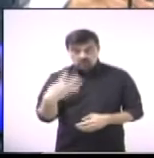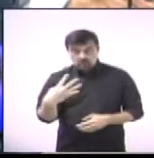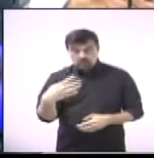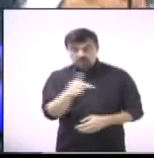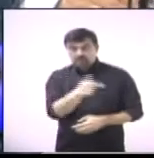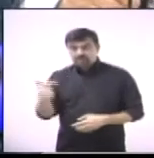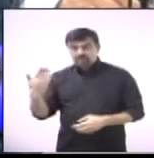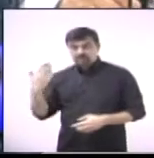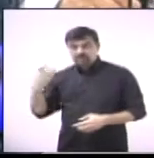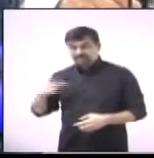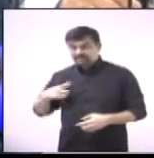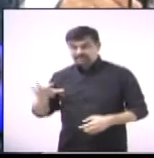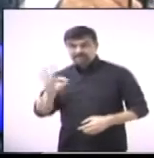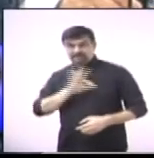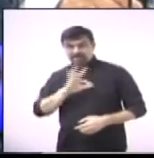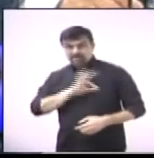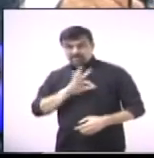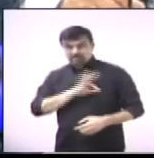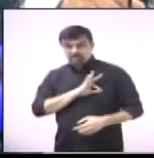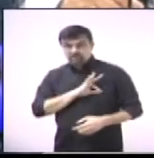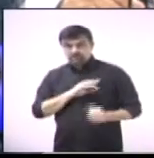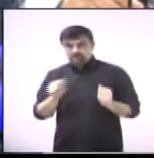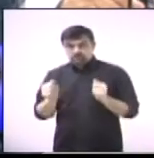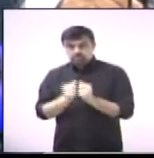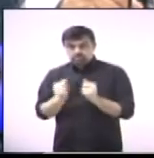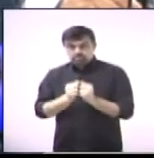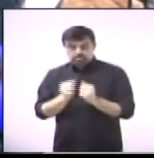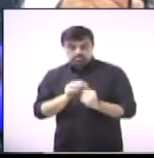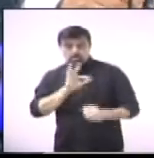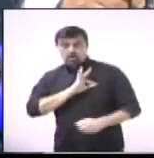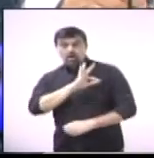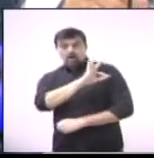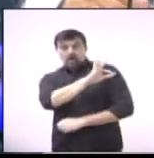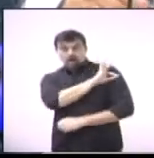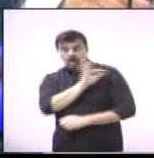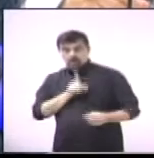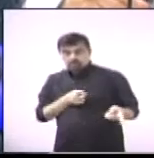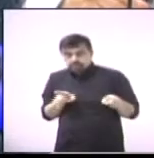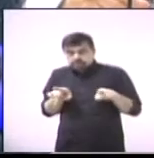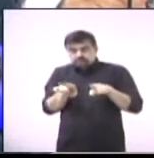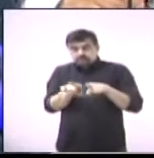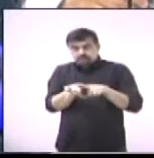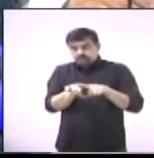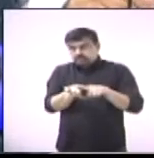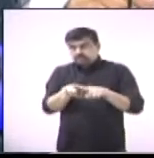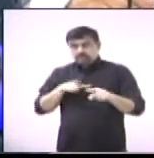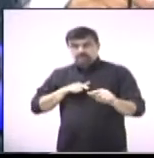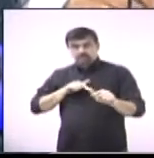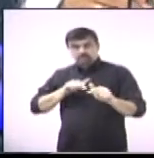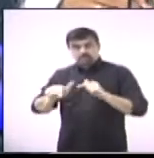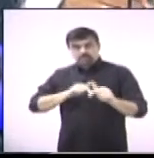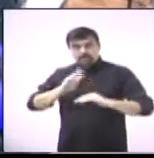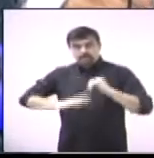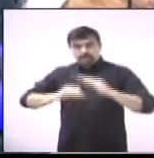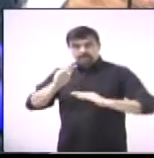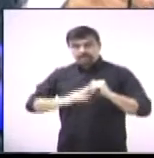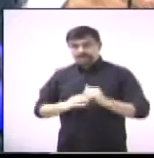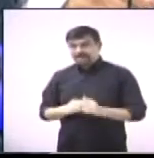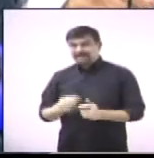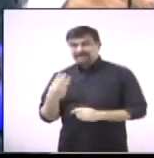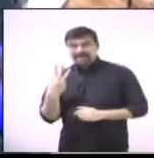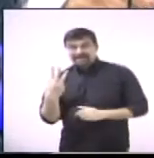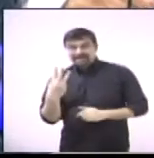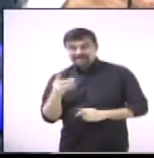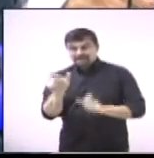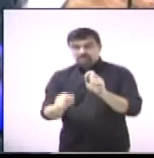houve uma operação entre a Polícia Civil com apoio da Guarda Municipal e foi prendido três traficantes